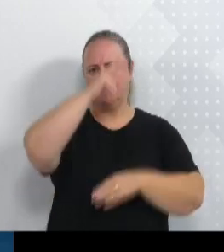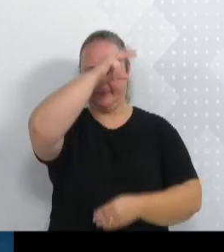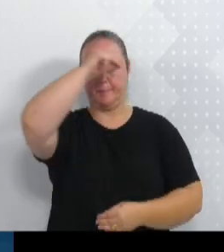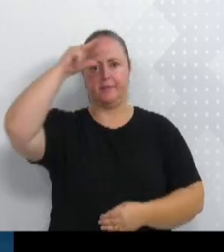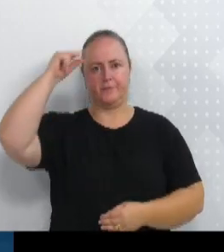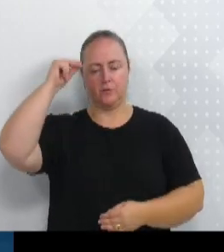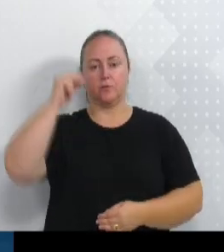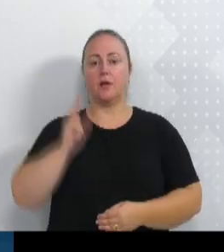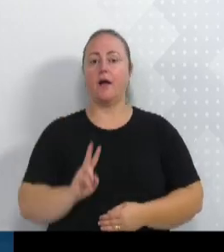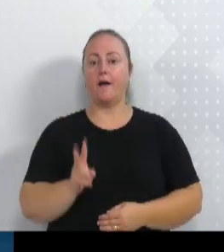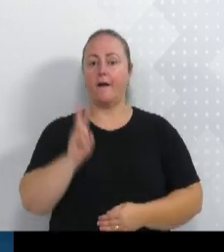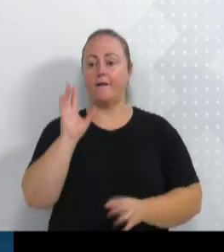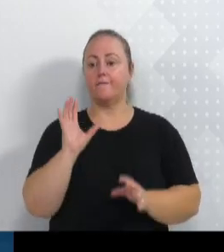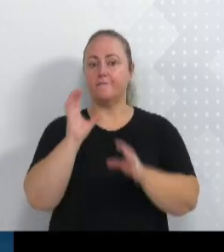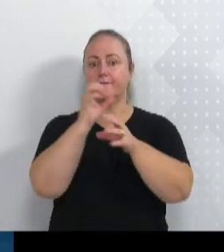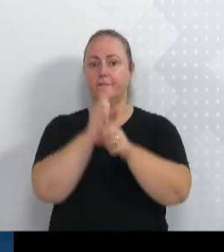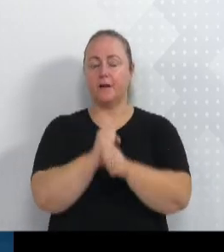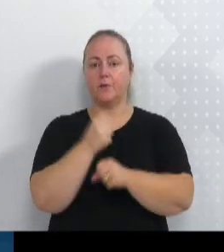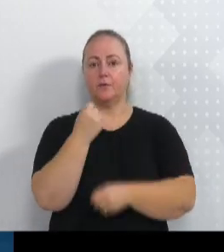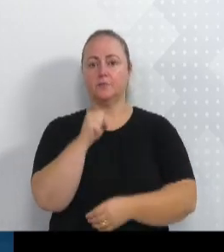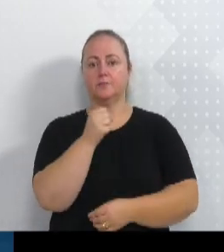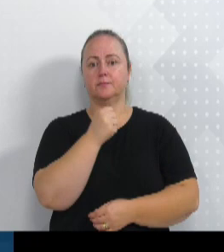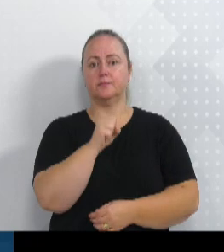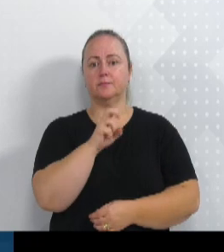885 mil.